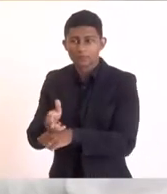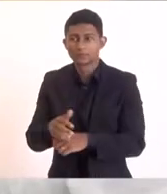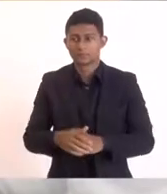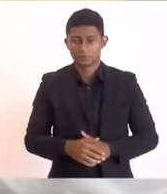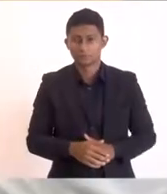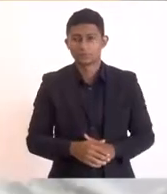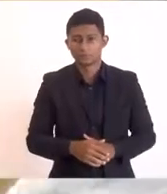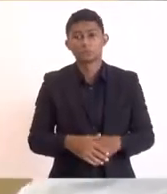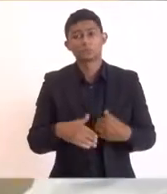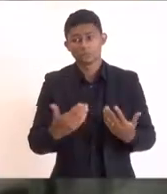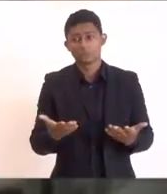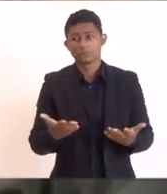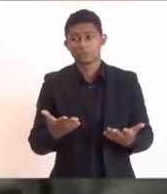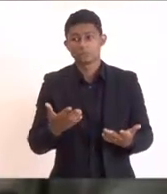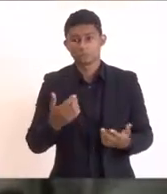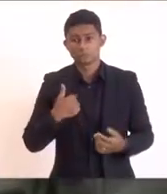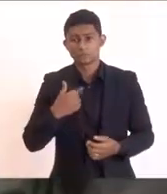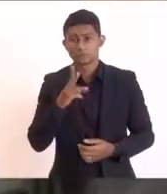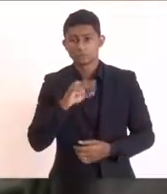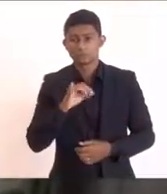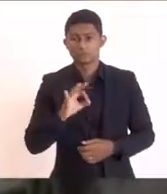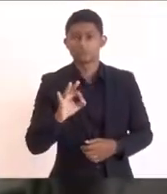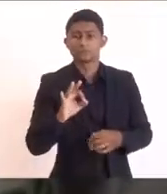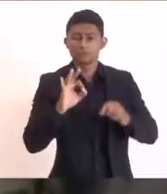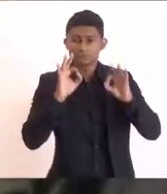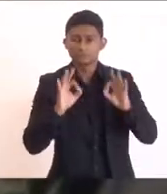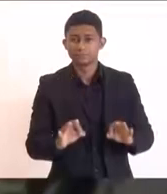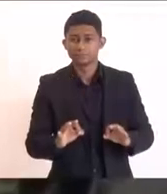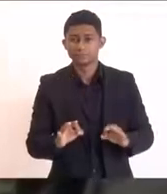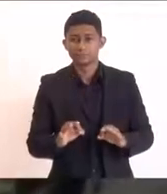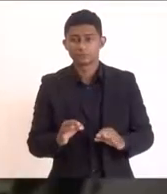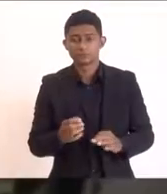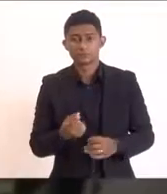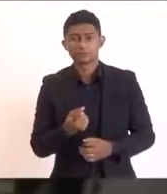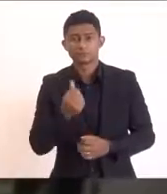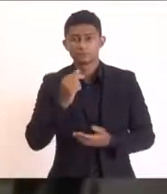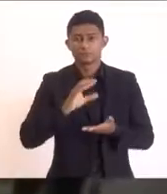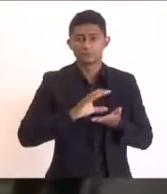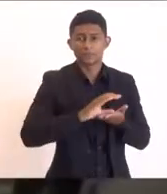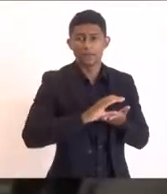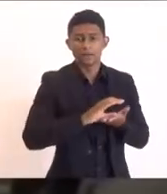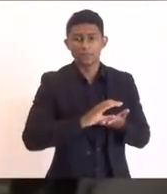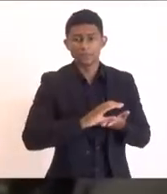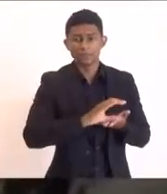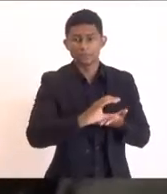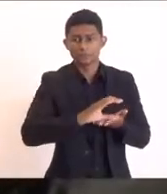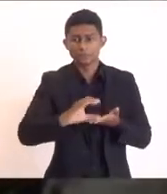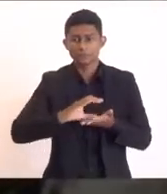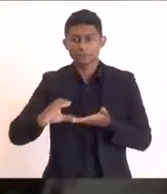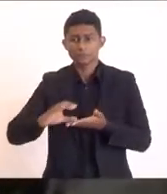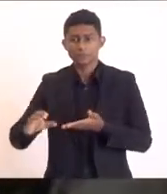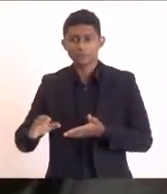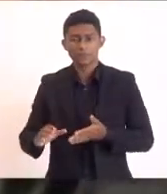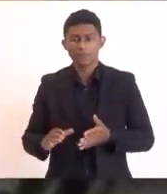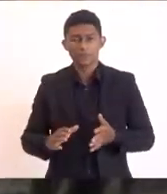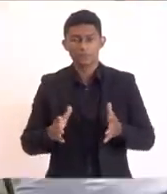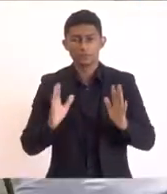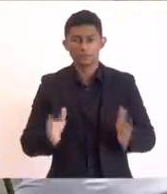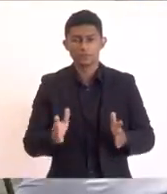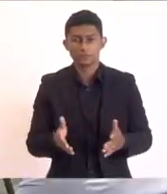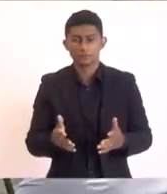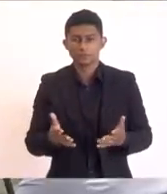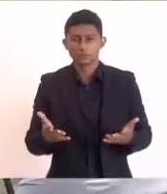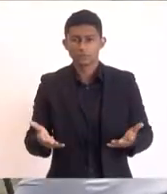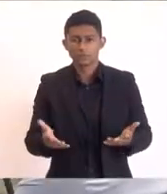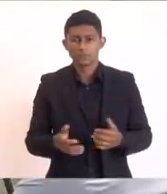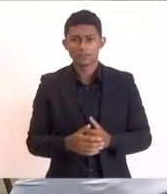Eu vou disponibilizar recursos, na verdade, nós iremos disponibilizar, nós a Assembleia, não é